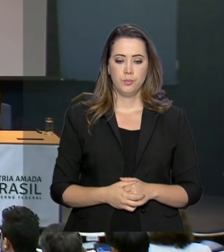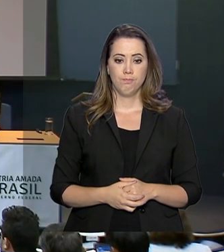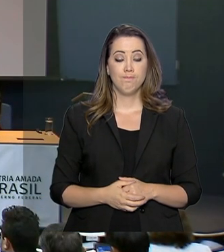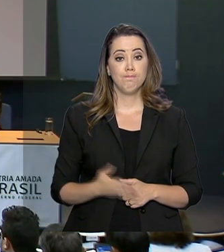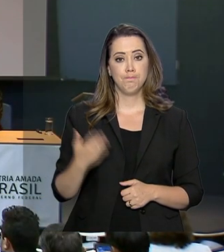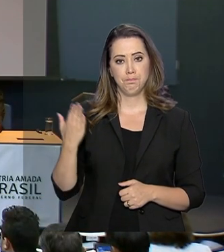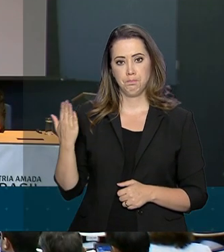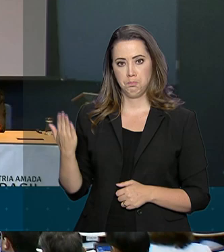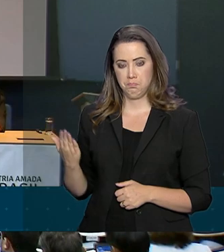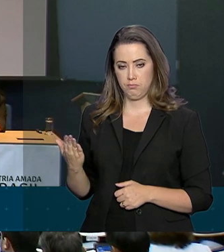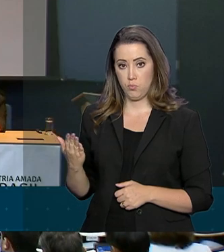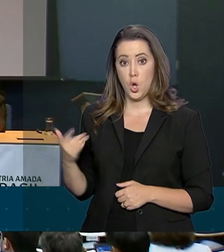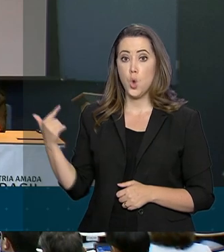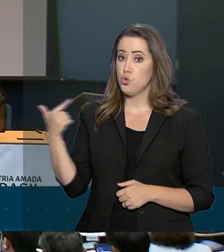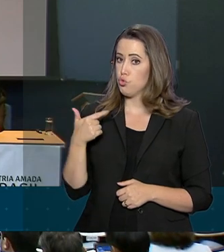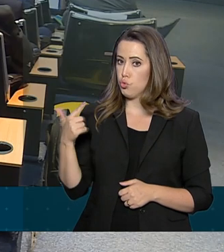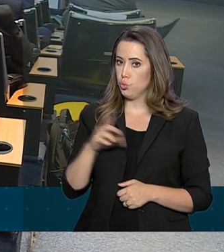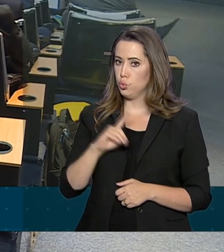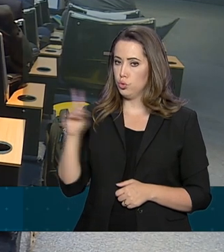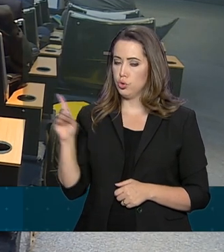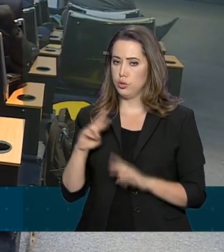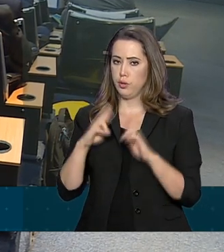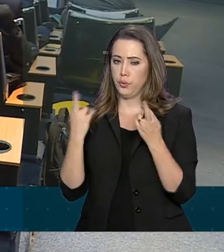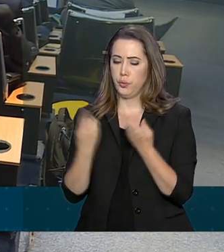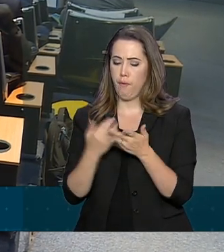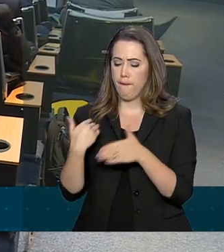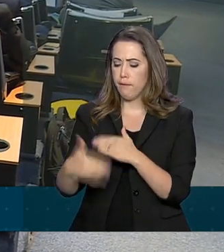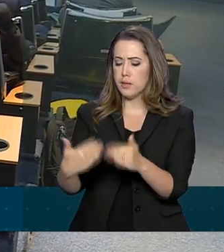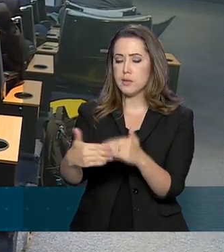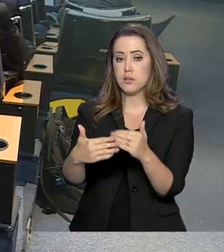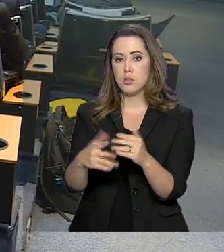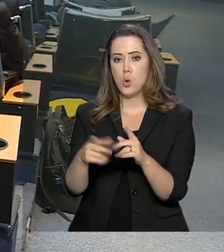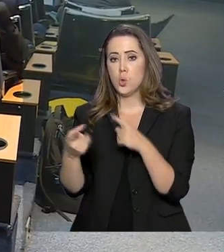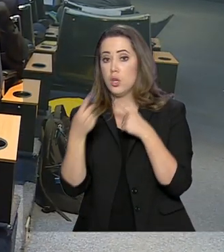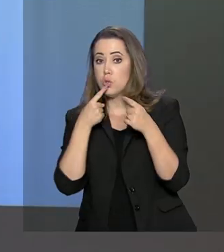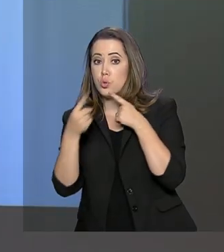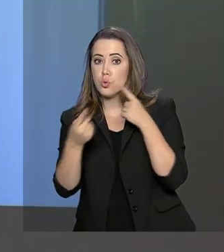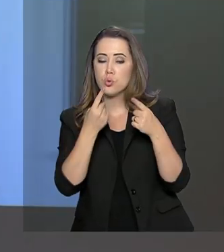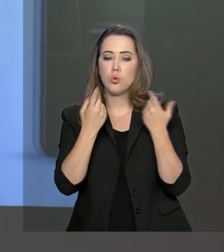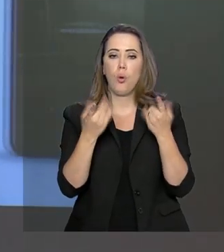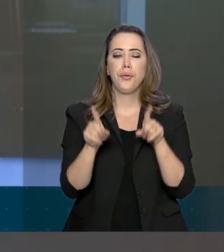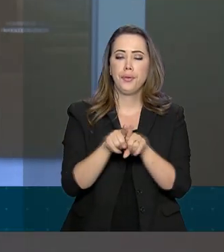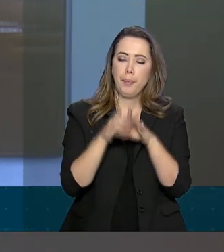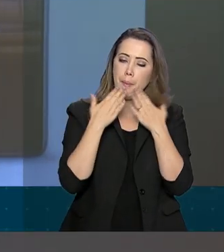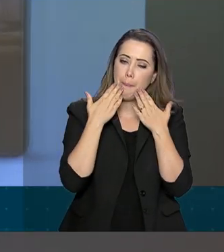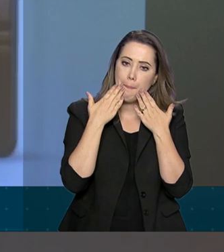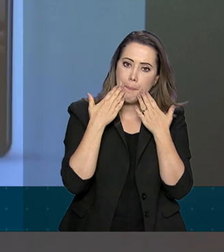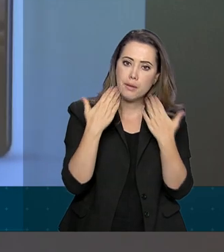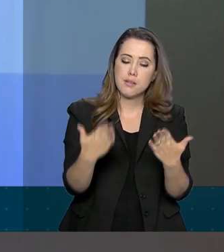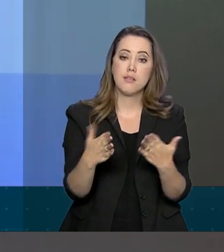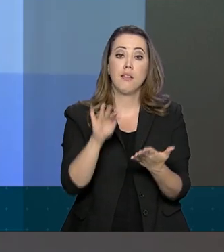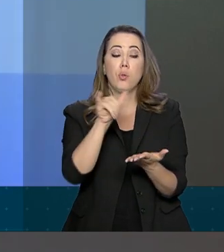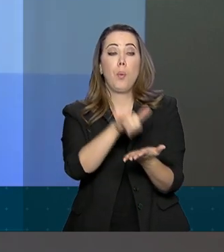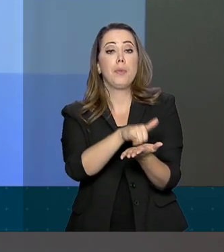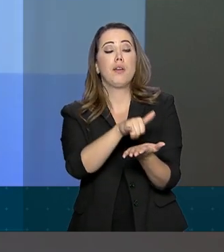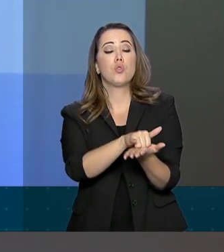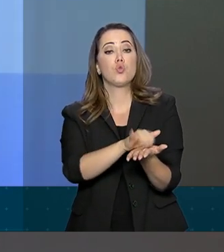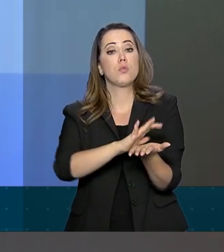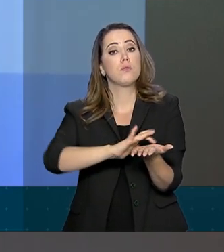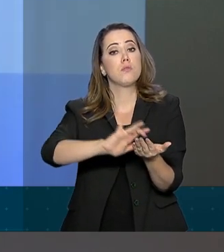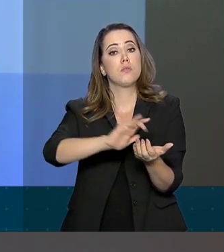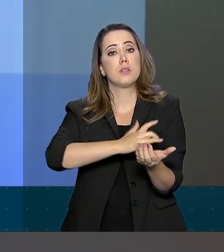Neste segundo dia de reunião, além de avançarem nas discussões, foi apresentado o aplicativo de celular